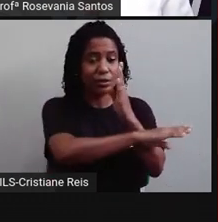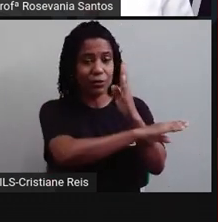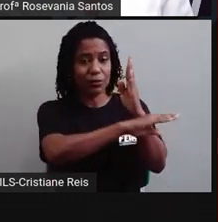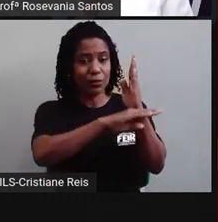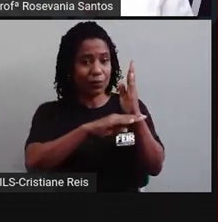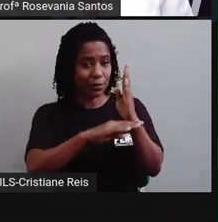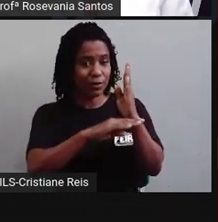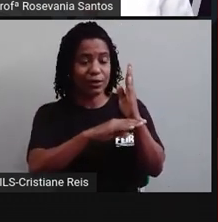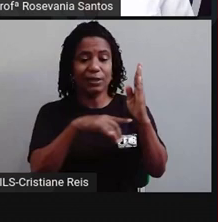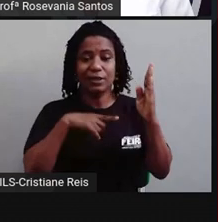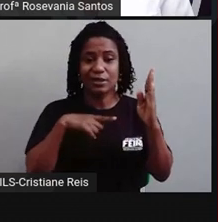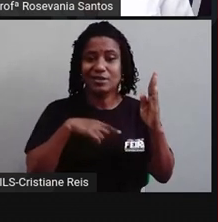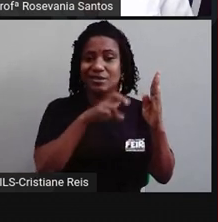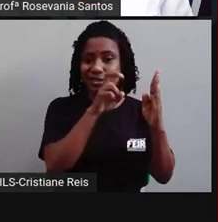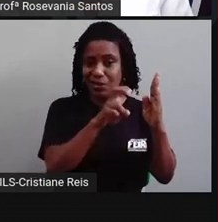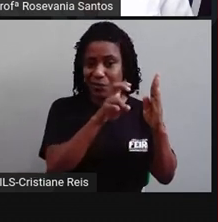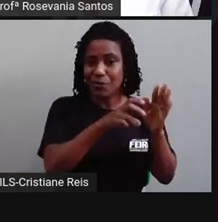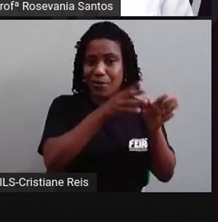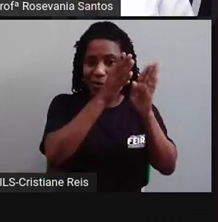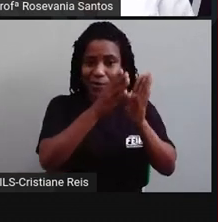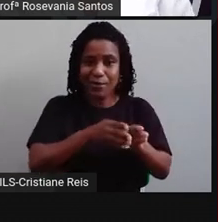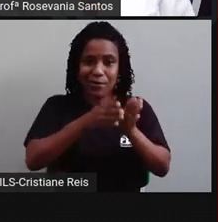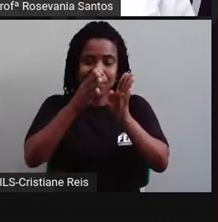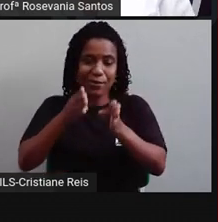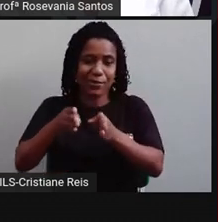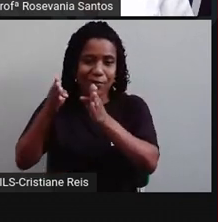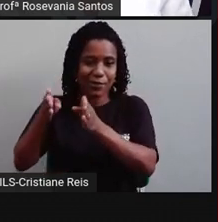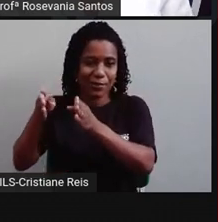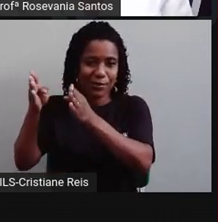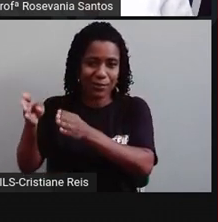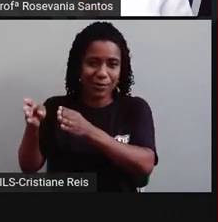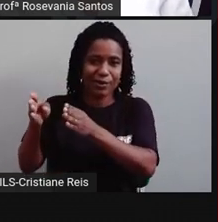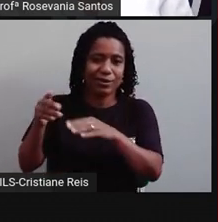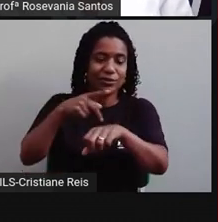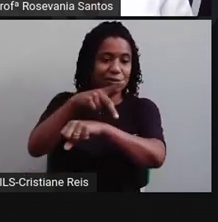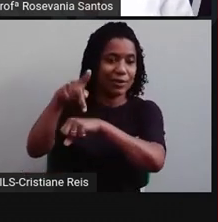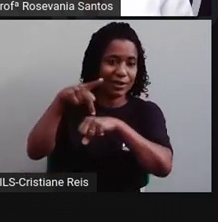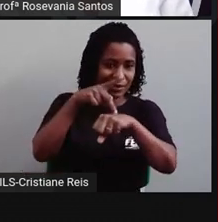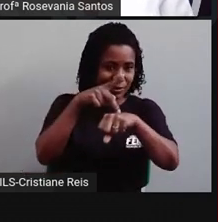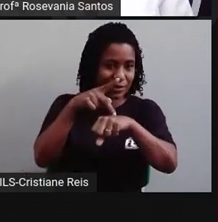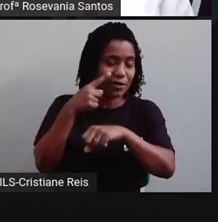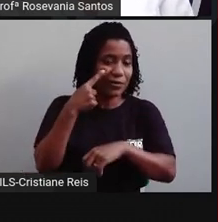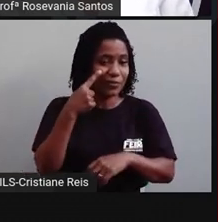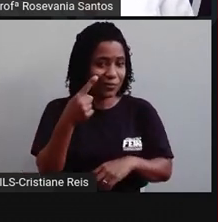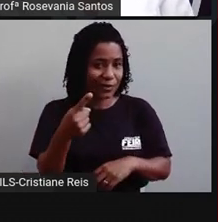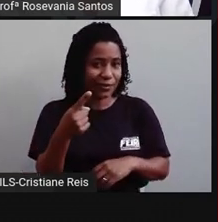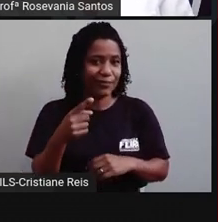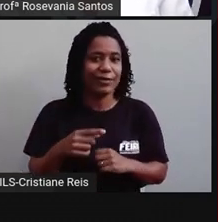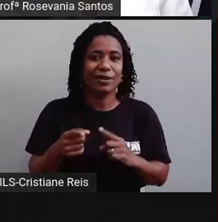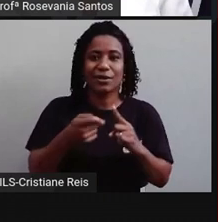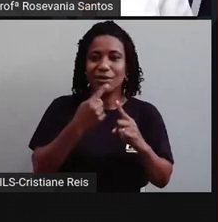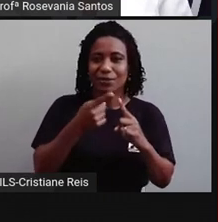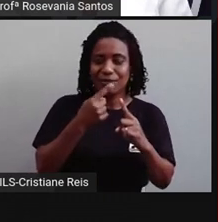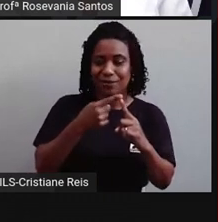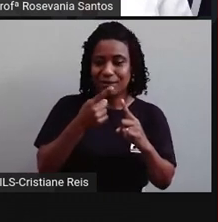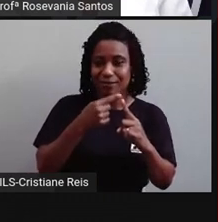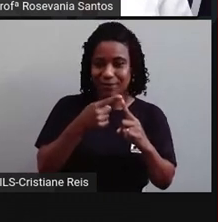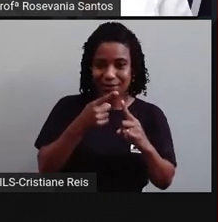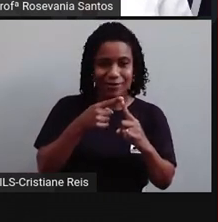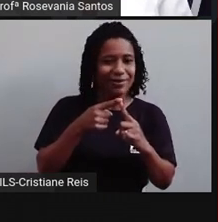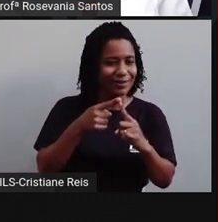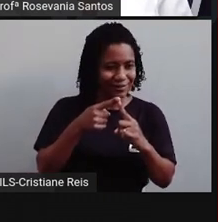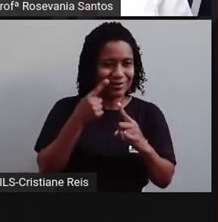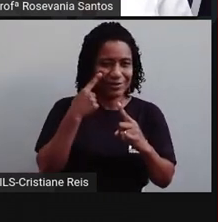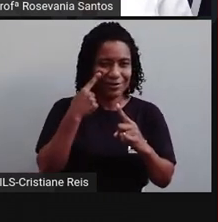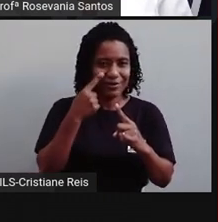estágios, né, e que os países, eles vão galgando esses estágios aí, no primeiro estágio aí, onde a gente